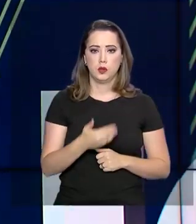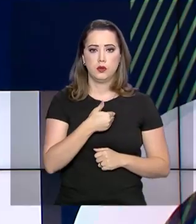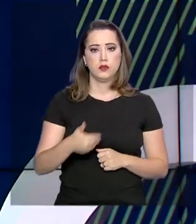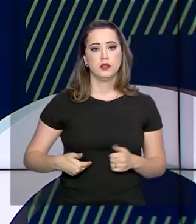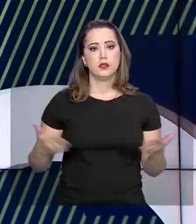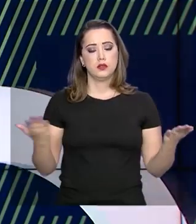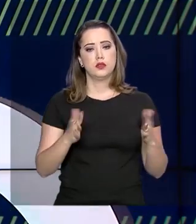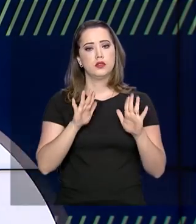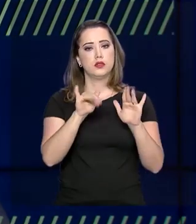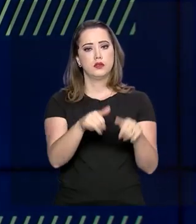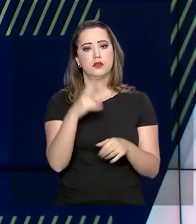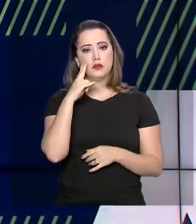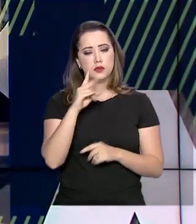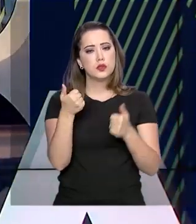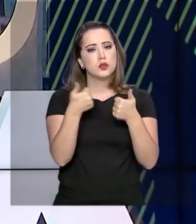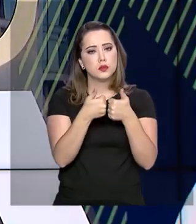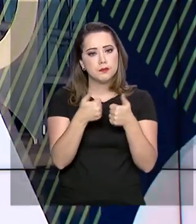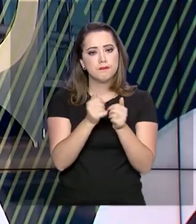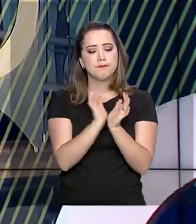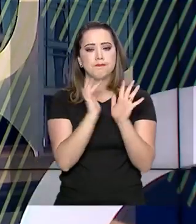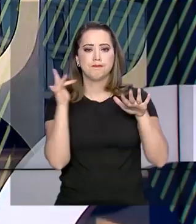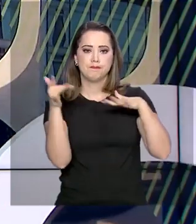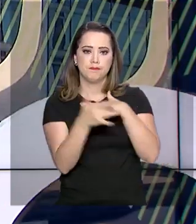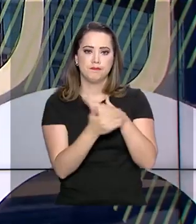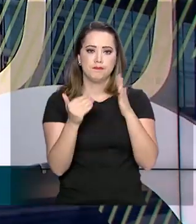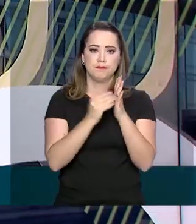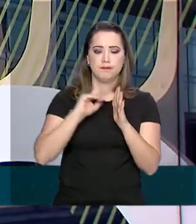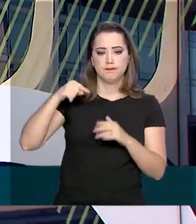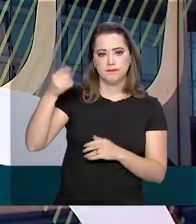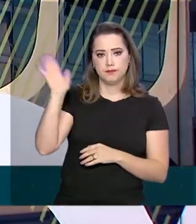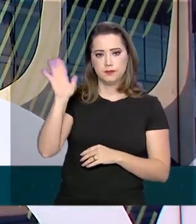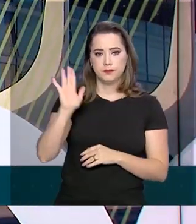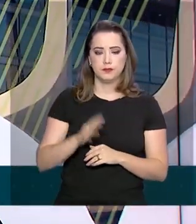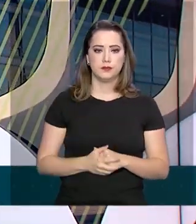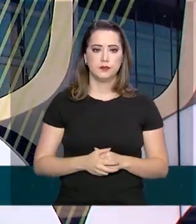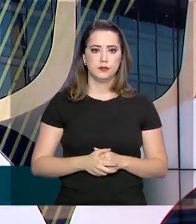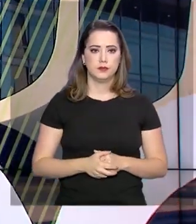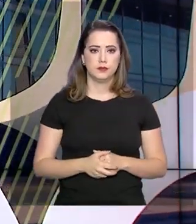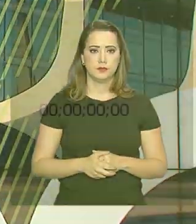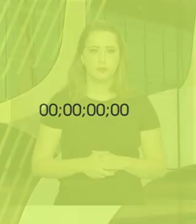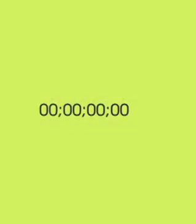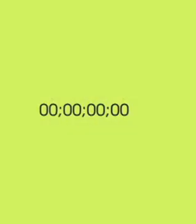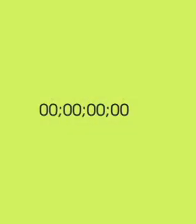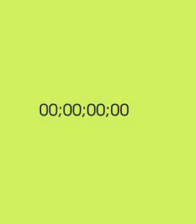governo agora fica por aqui. Acompanhe também nossas redes sociais. Até a próxima edição.